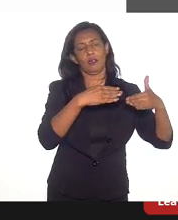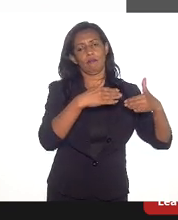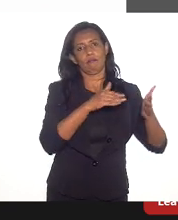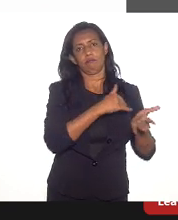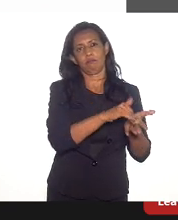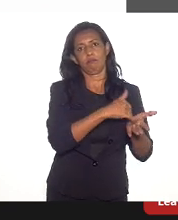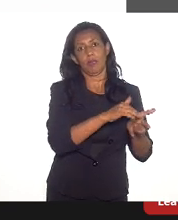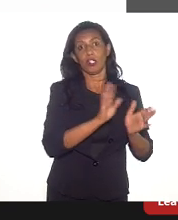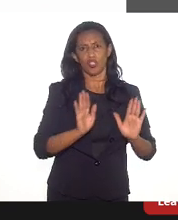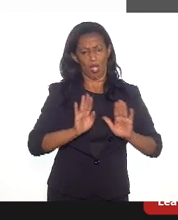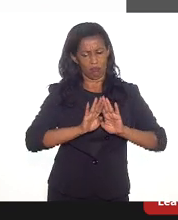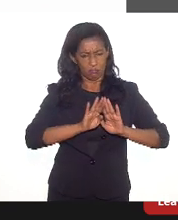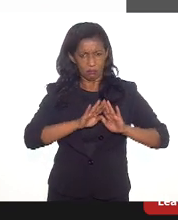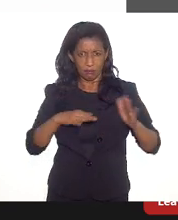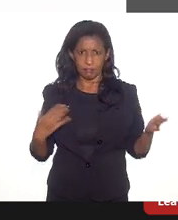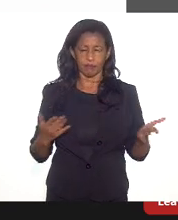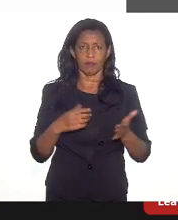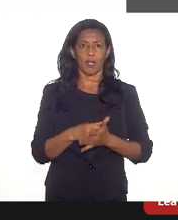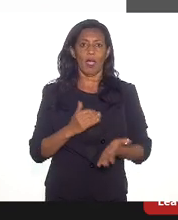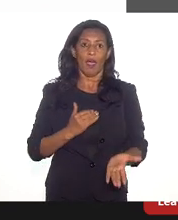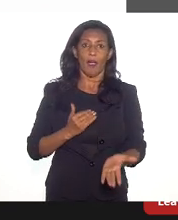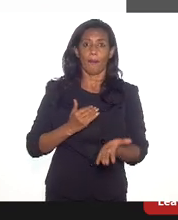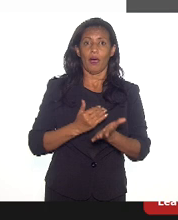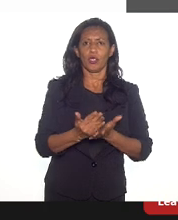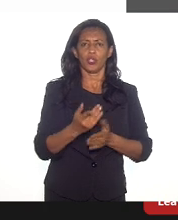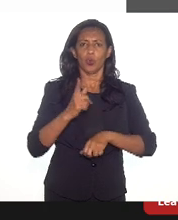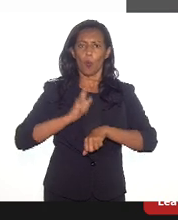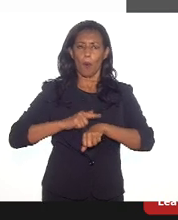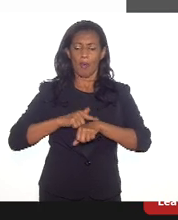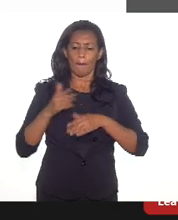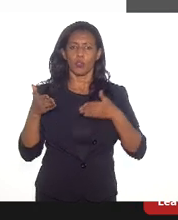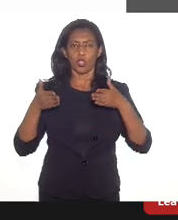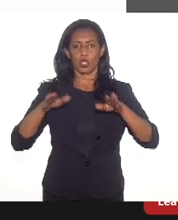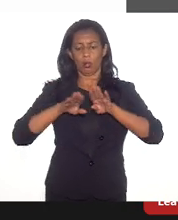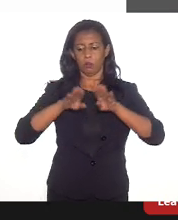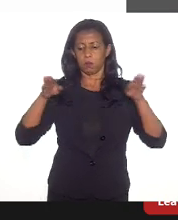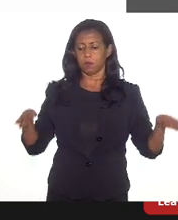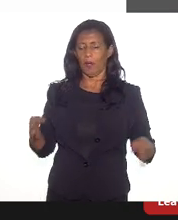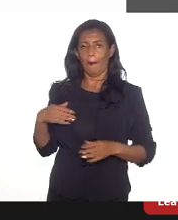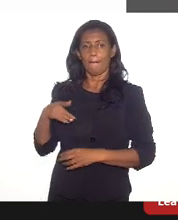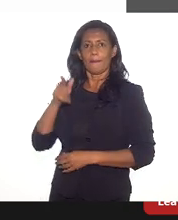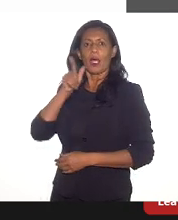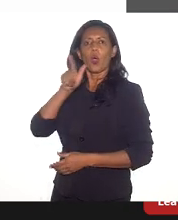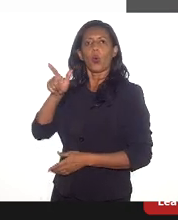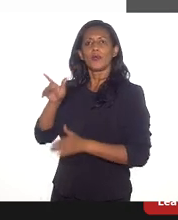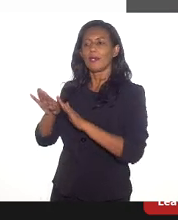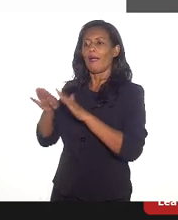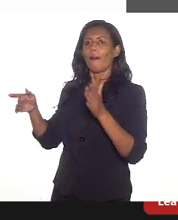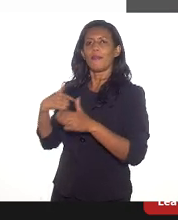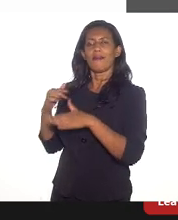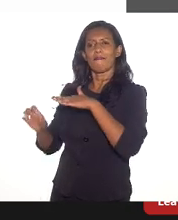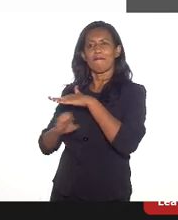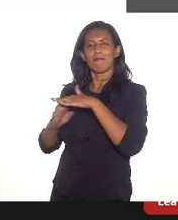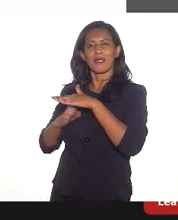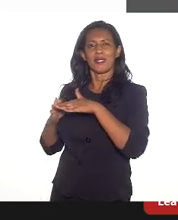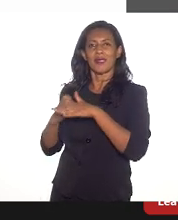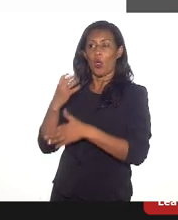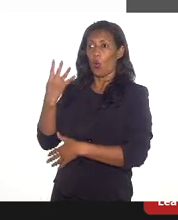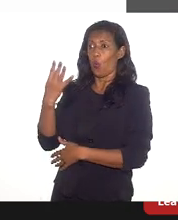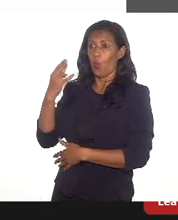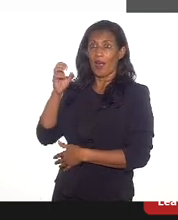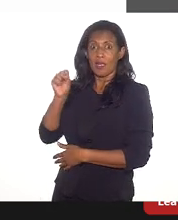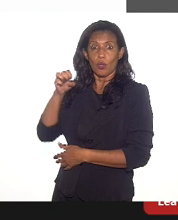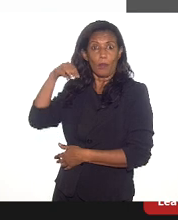abrindo. Ou seja, a partir do momento que a pessoa chega no balcão para abrir uma empresa, está levando cerca de 48